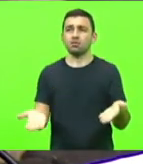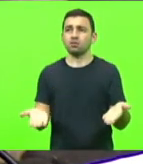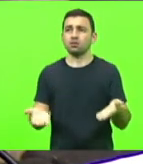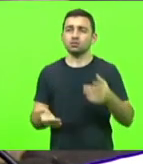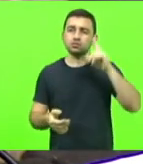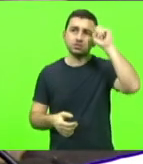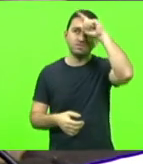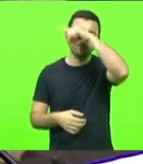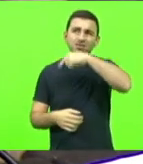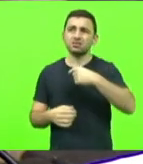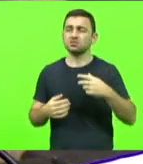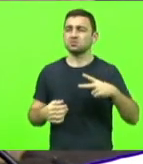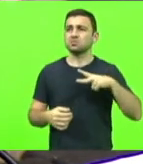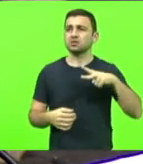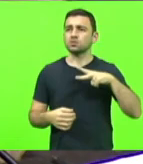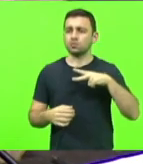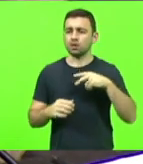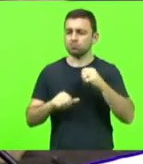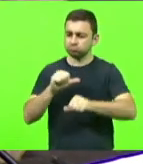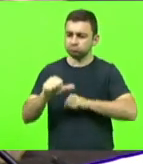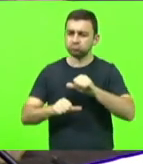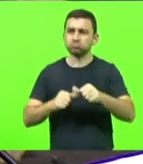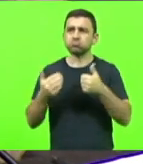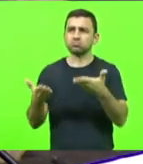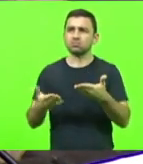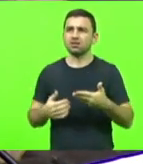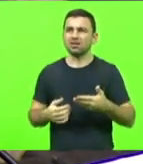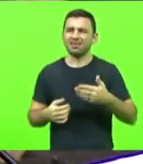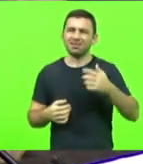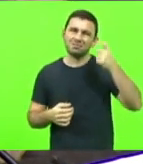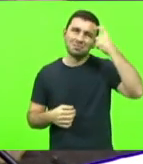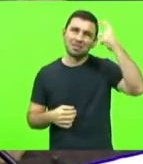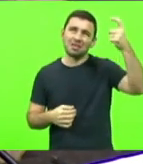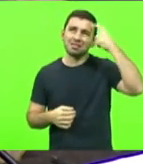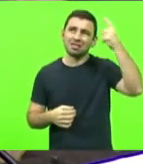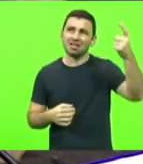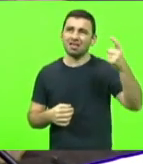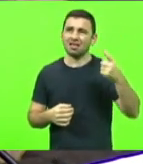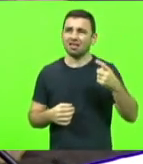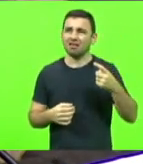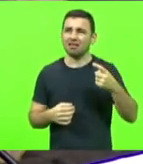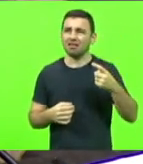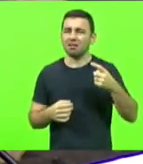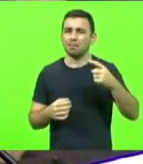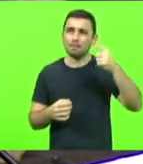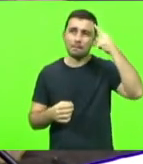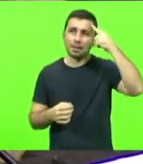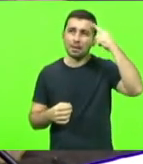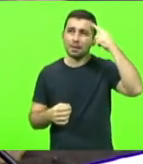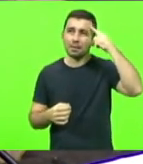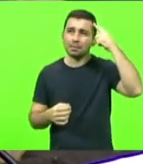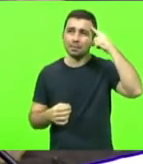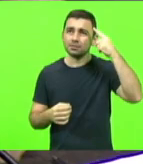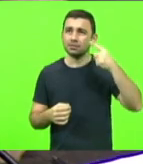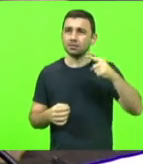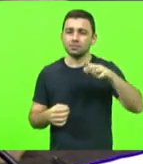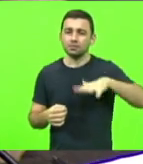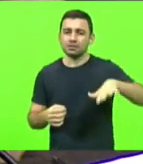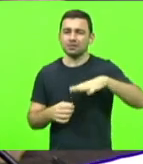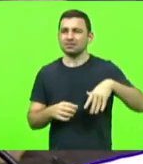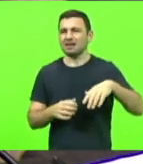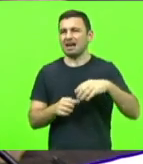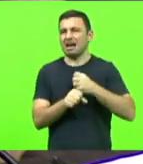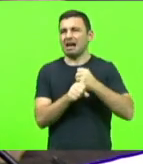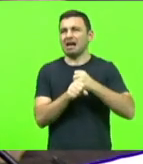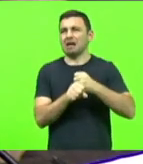privatizar, temos que largar essas ideias com o cheiro de naftalina que fazem parte de uma décadas passadas